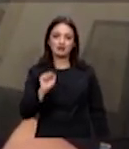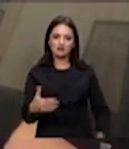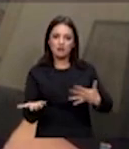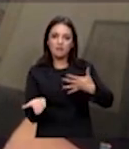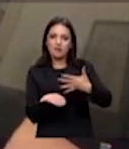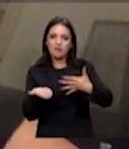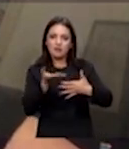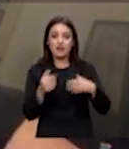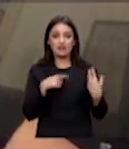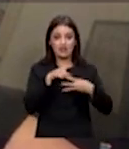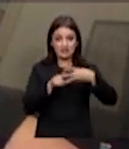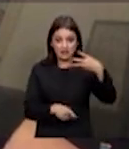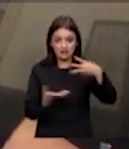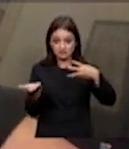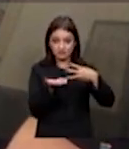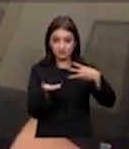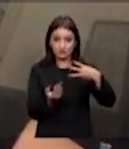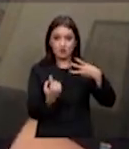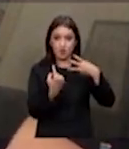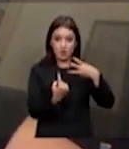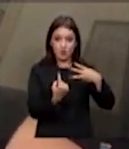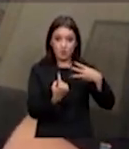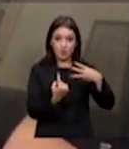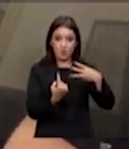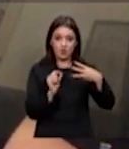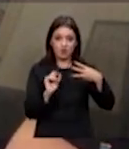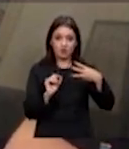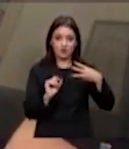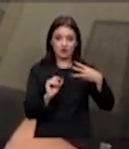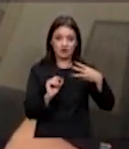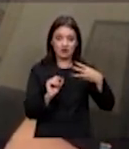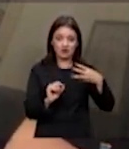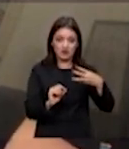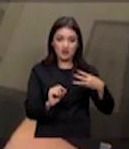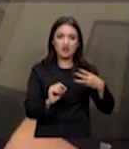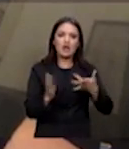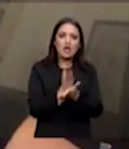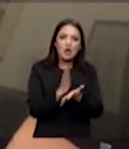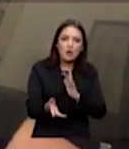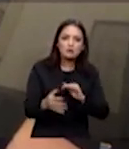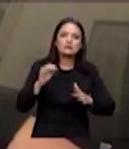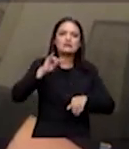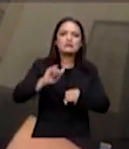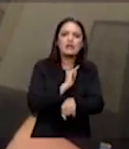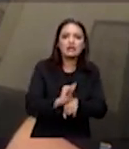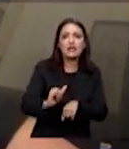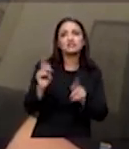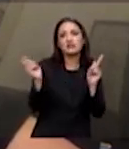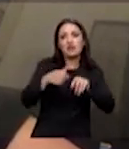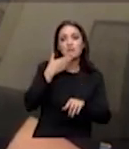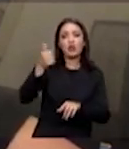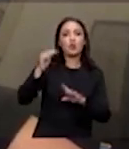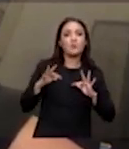três níveis níveis um que são de medidas universais que melhora o ensino para todos que